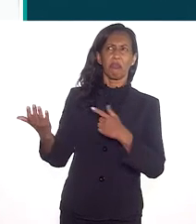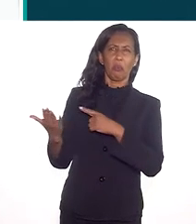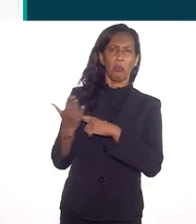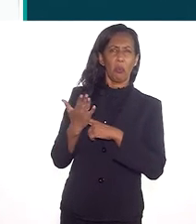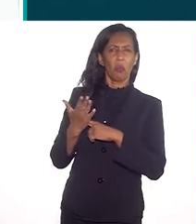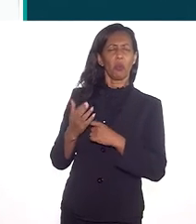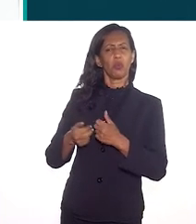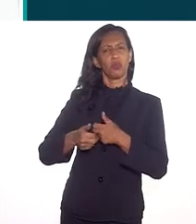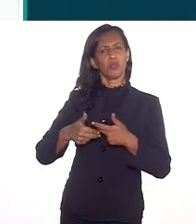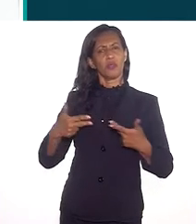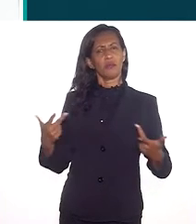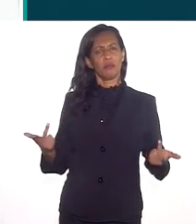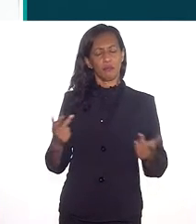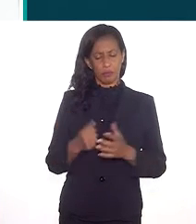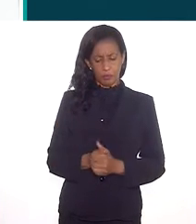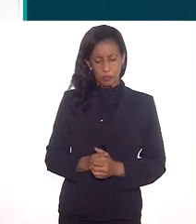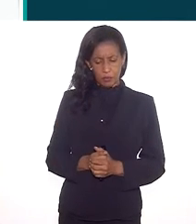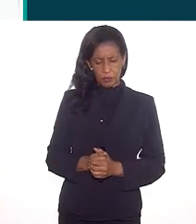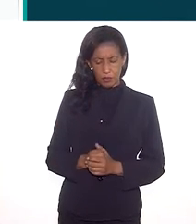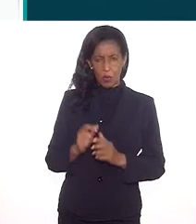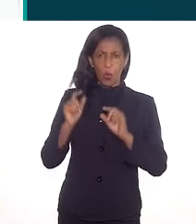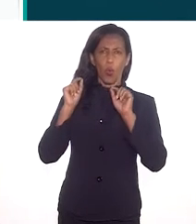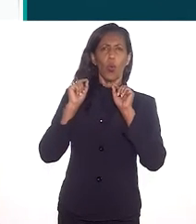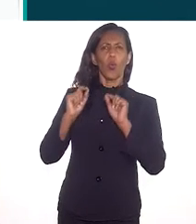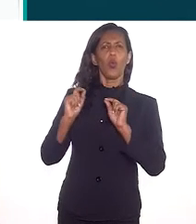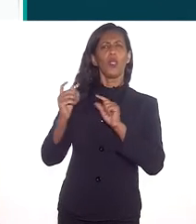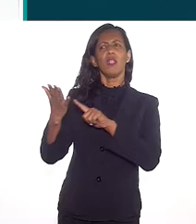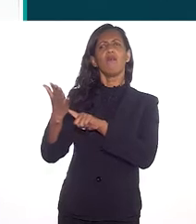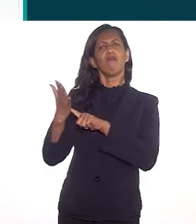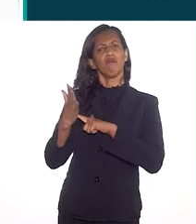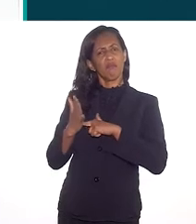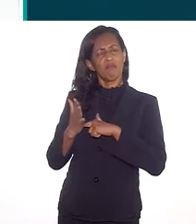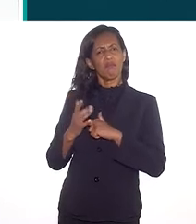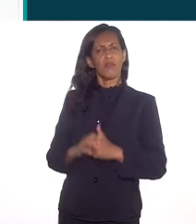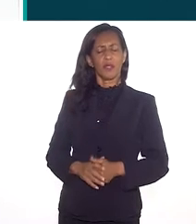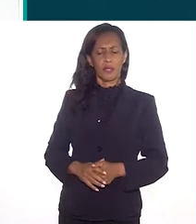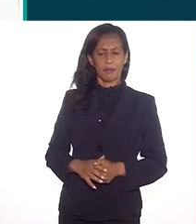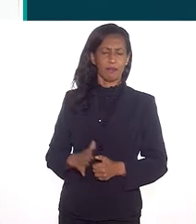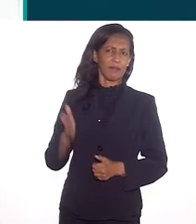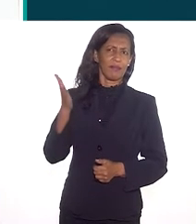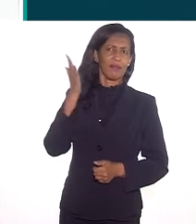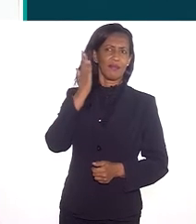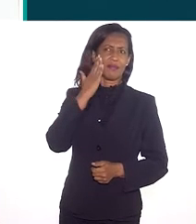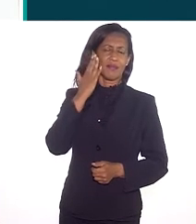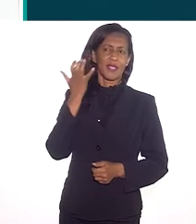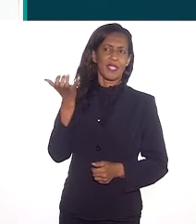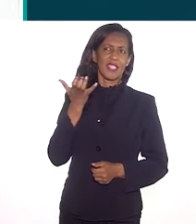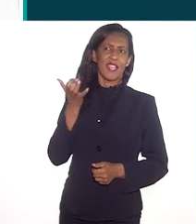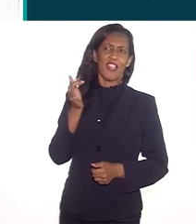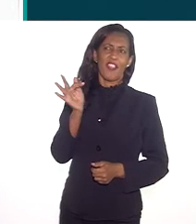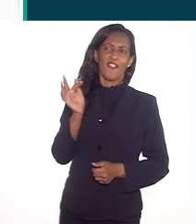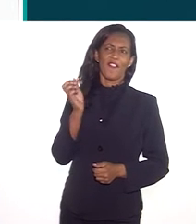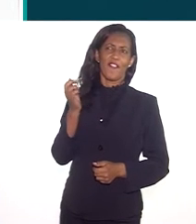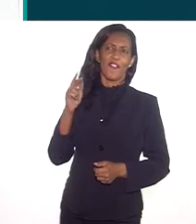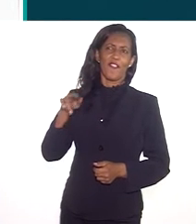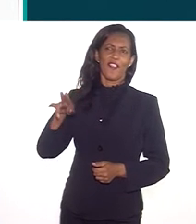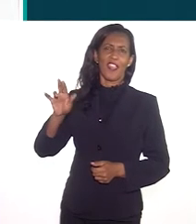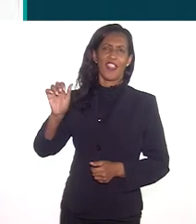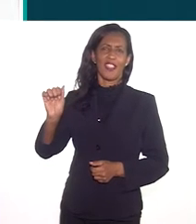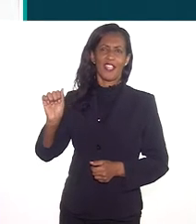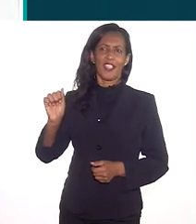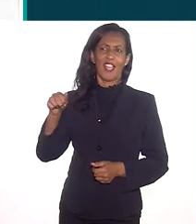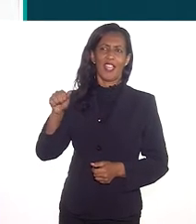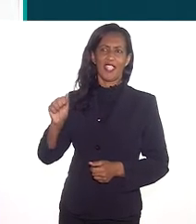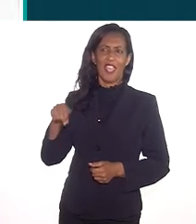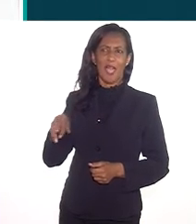muita coisa. O que isso nos diz? Quero saber de Fernanda e